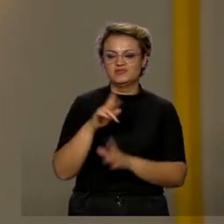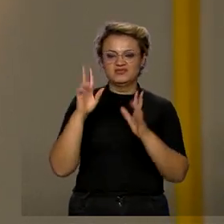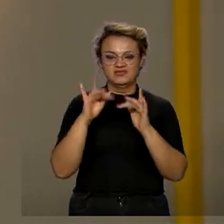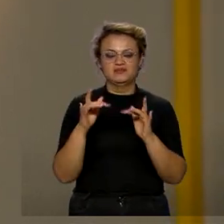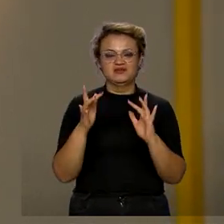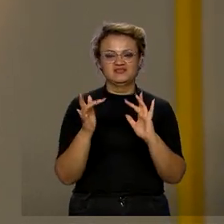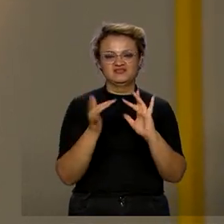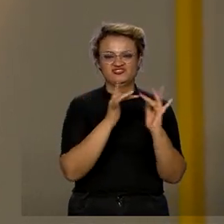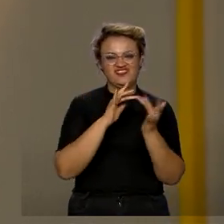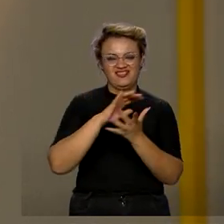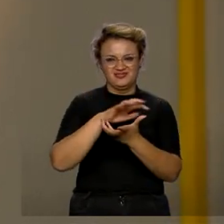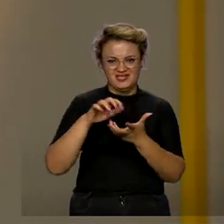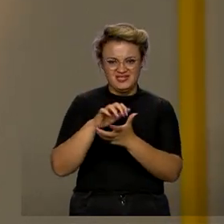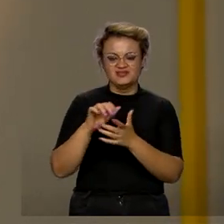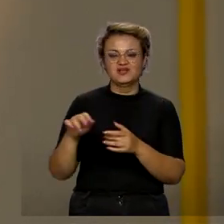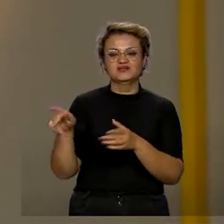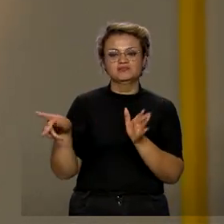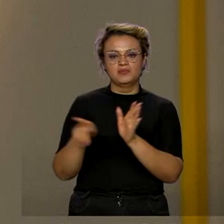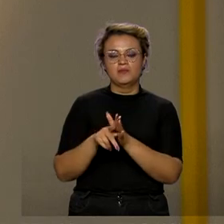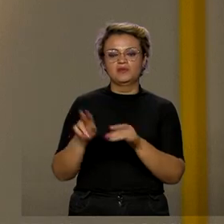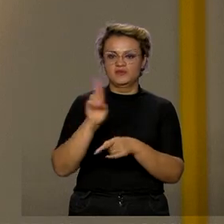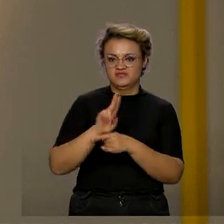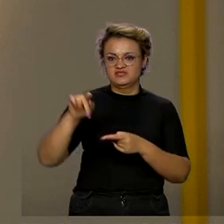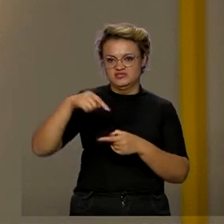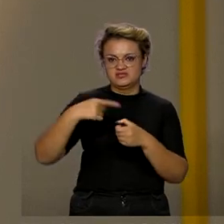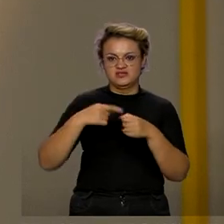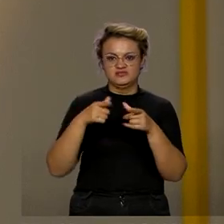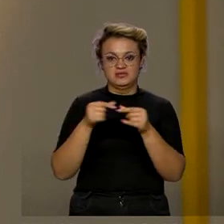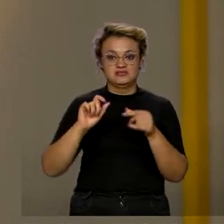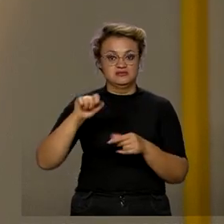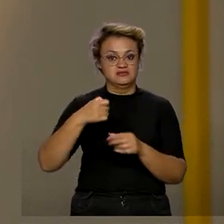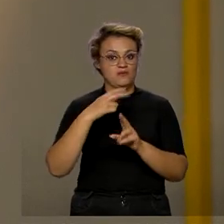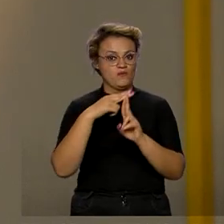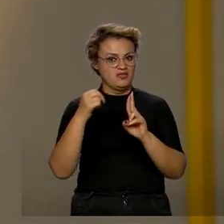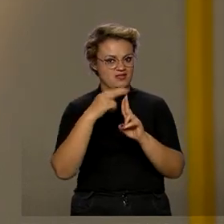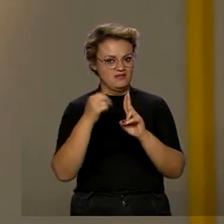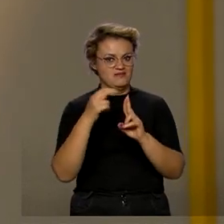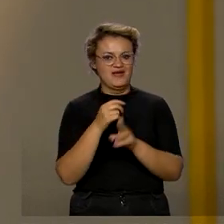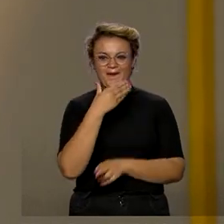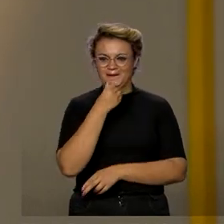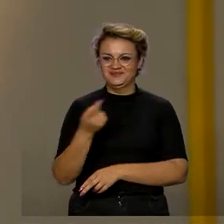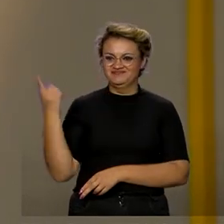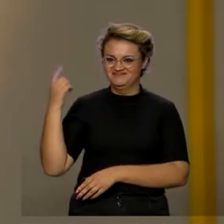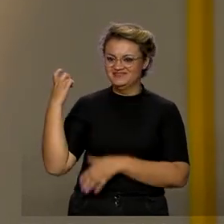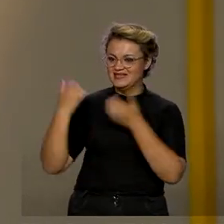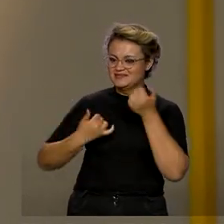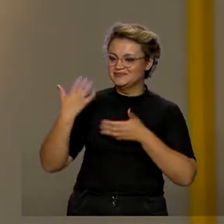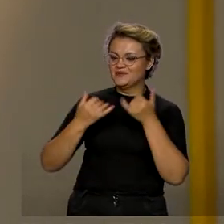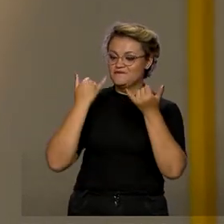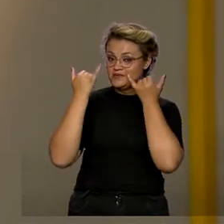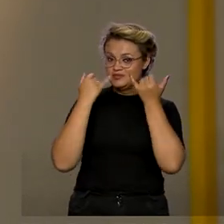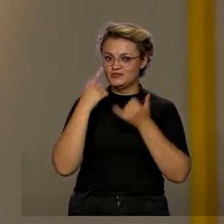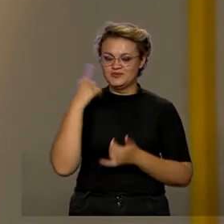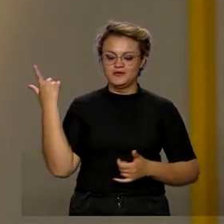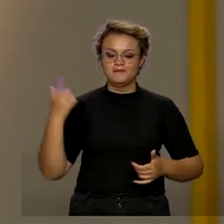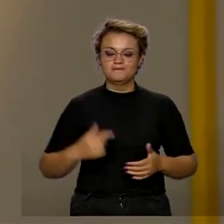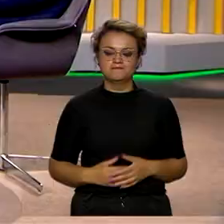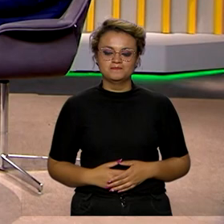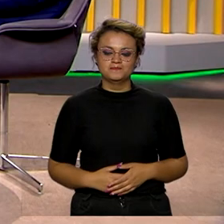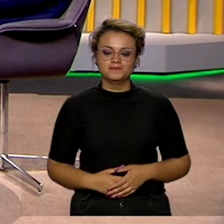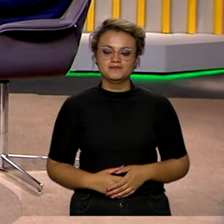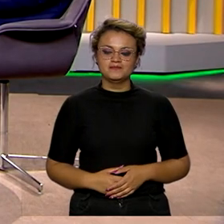Internacionais da Universidade de Brasília, Roberto Menezes. Dá uma olhada aí nos melhores momentos desta conversa.